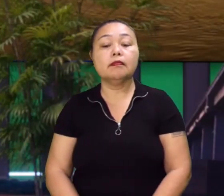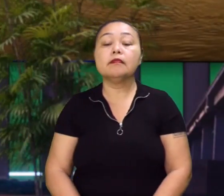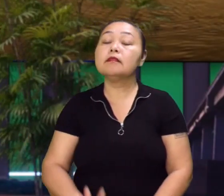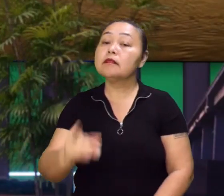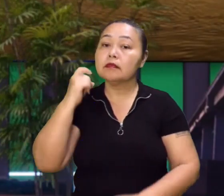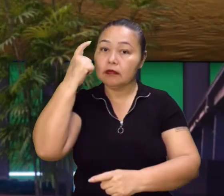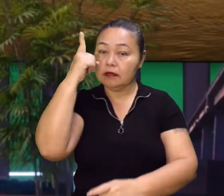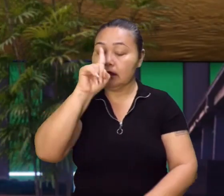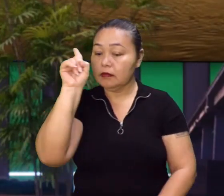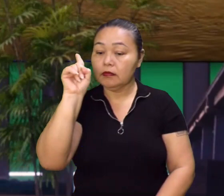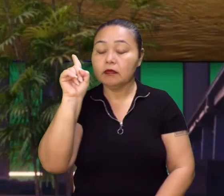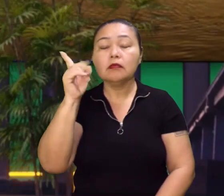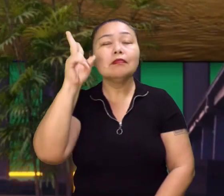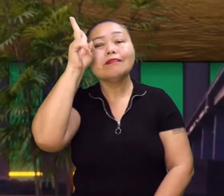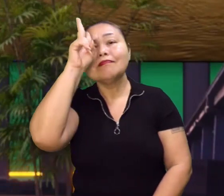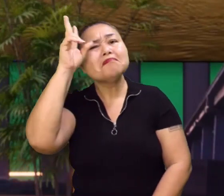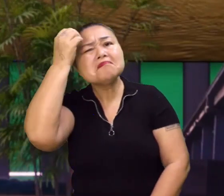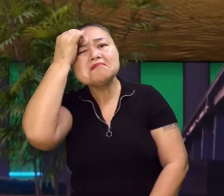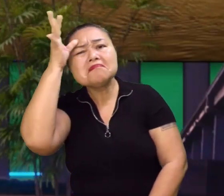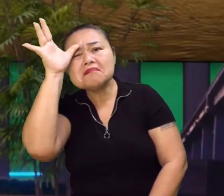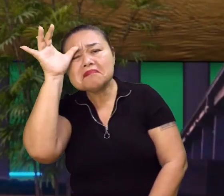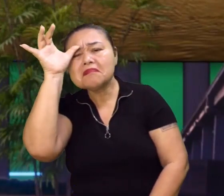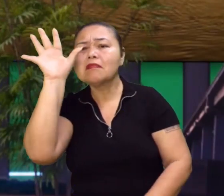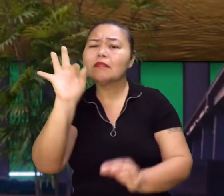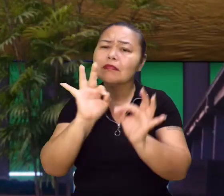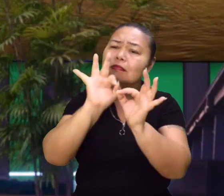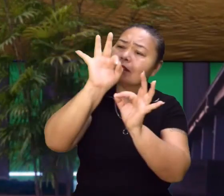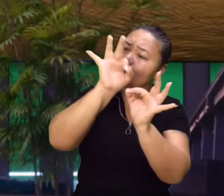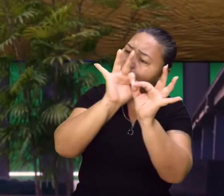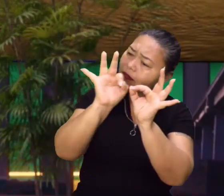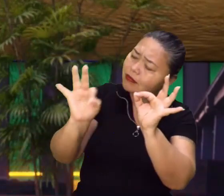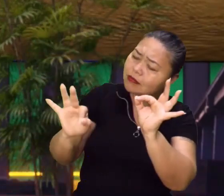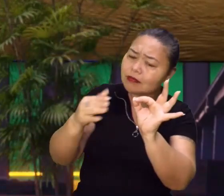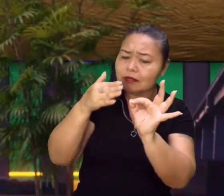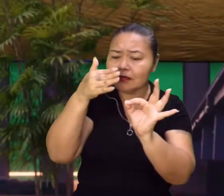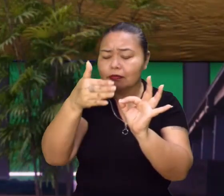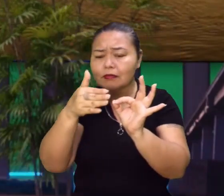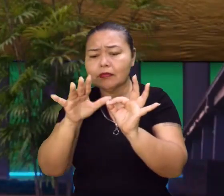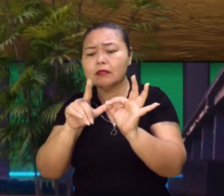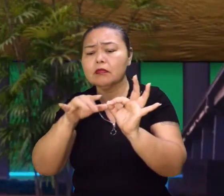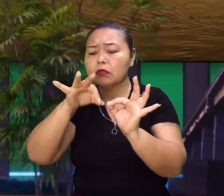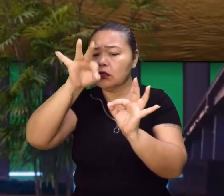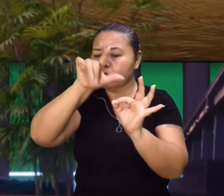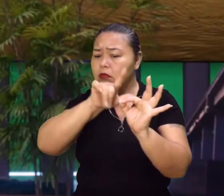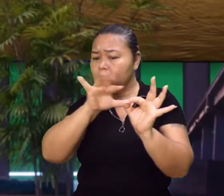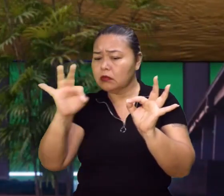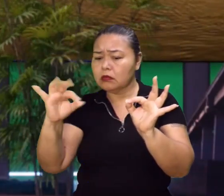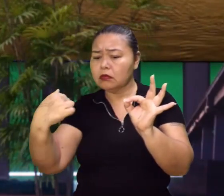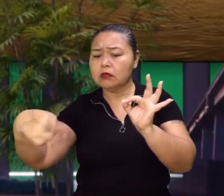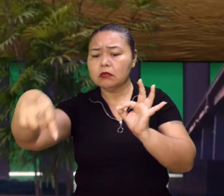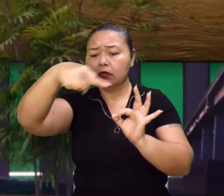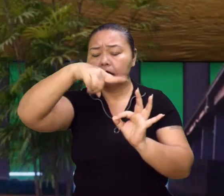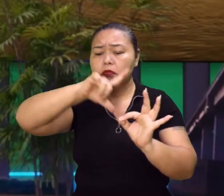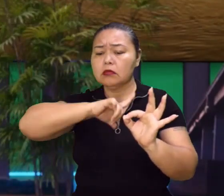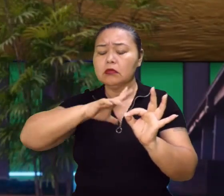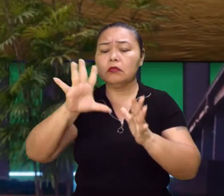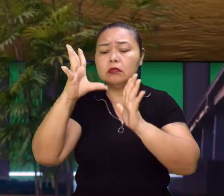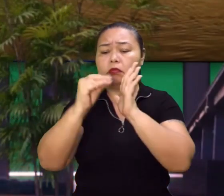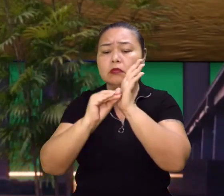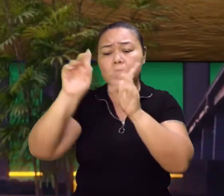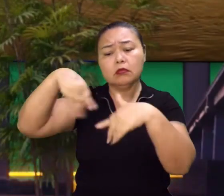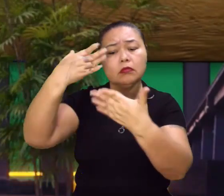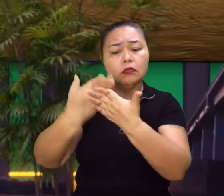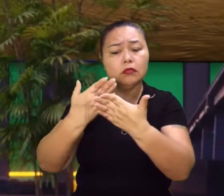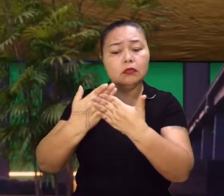não se preocupe, se você não lembra das coordenadas geográficas, do que seja latitude e longitude, vai ser conteúdo aí das nossas